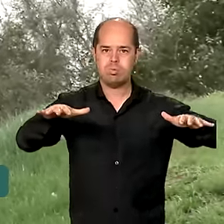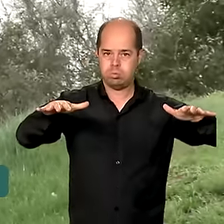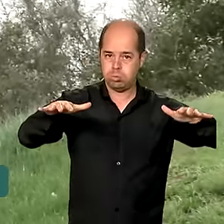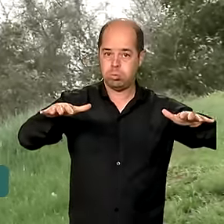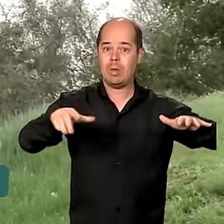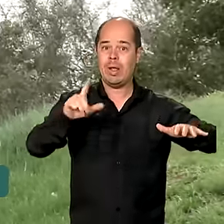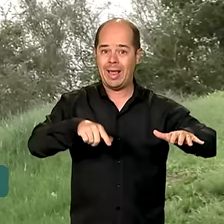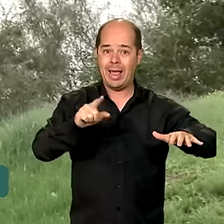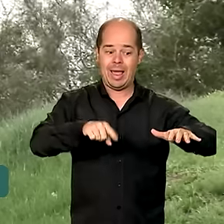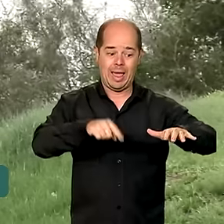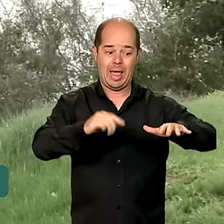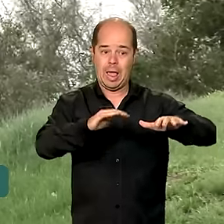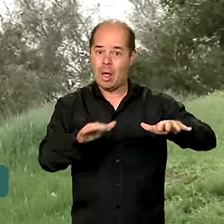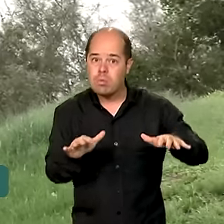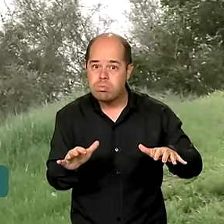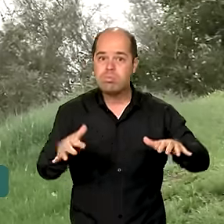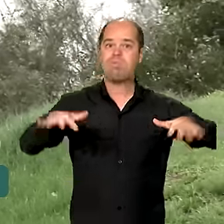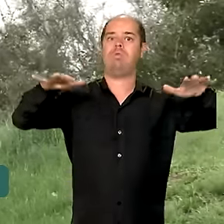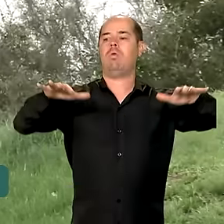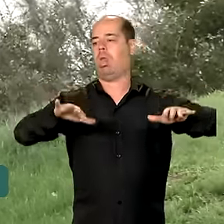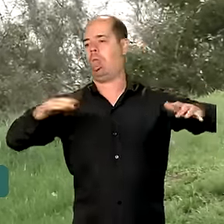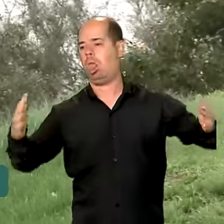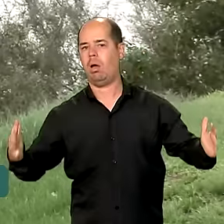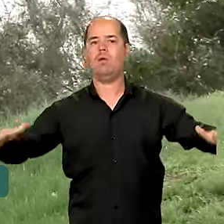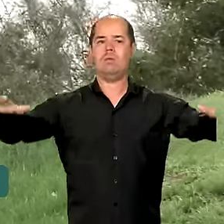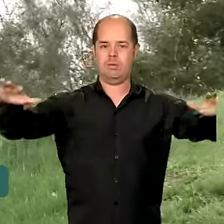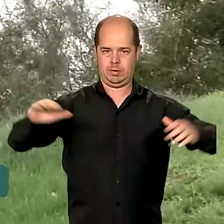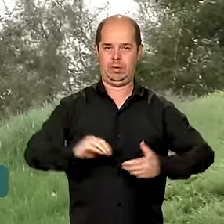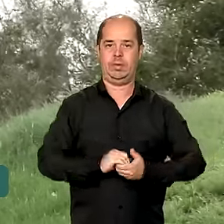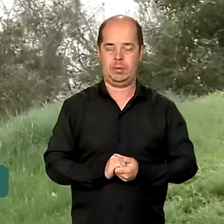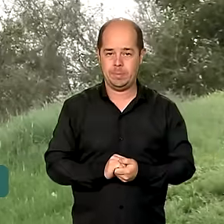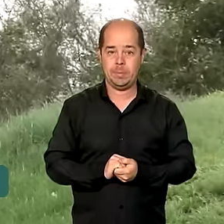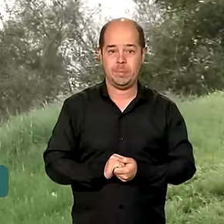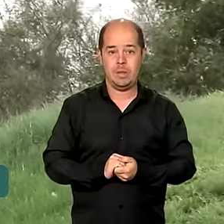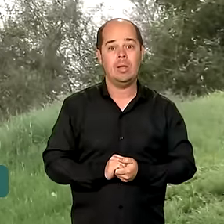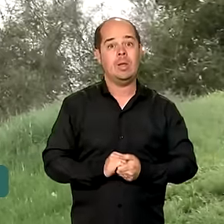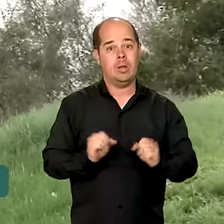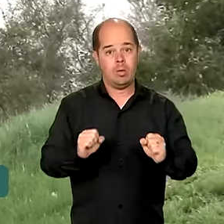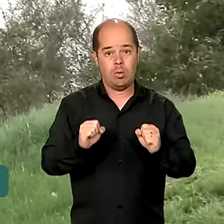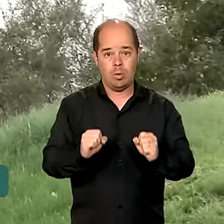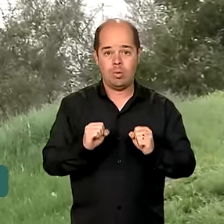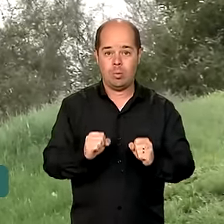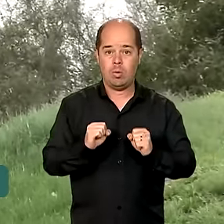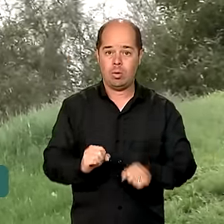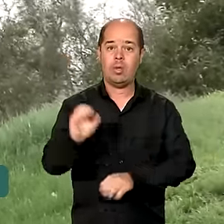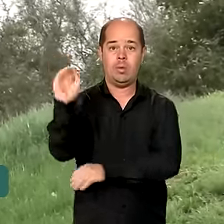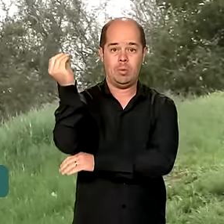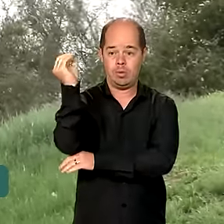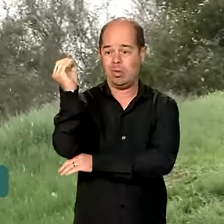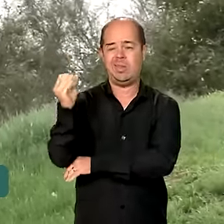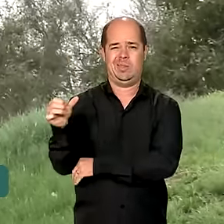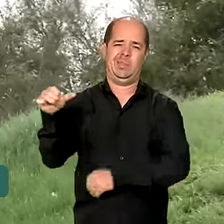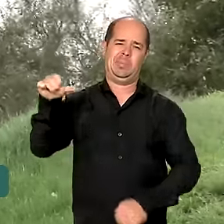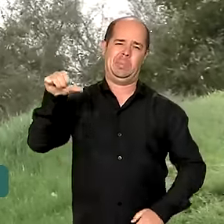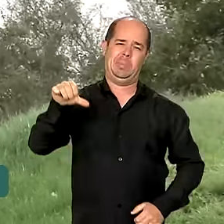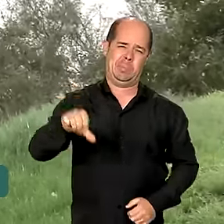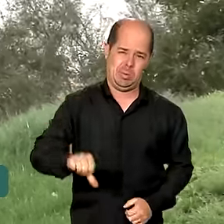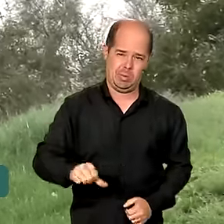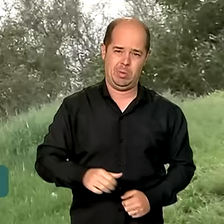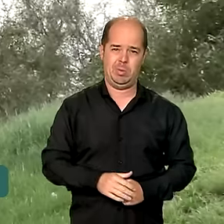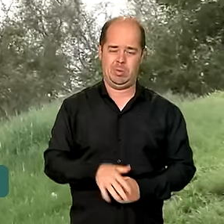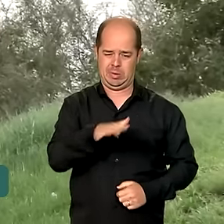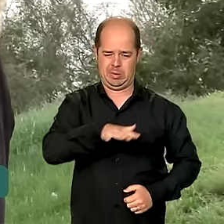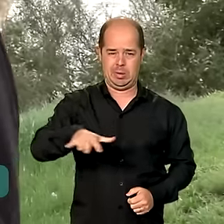transbordamento. E isso, Vanessa, deve agravar muito a situação de Porto Alegre, onde o nível do lago